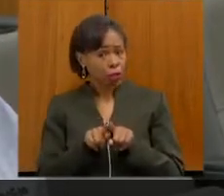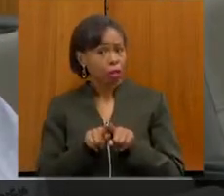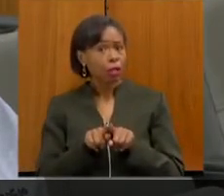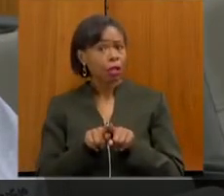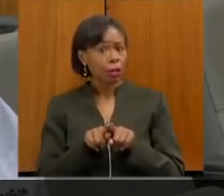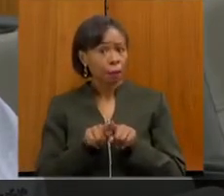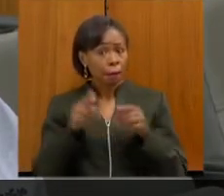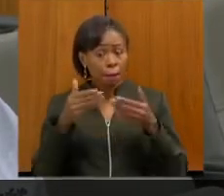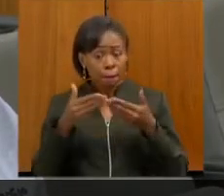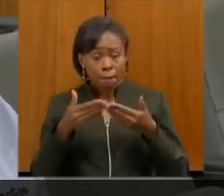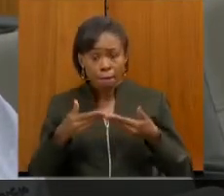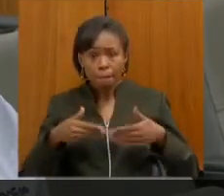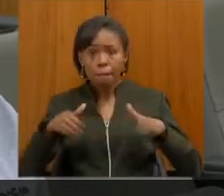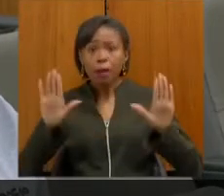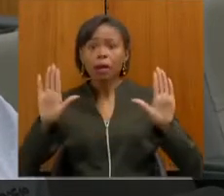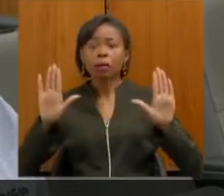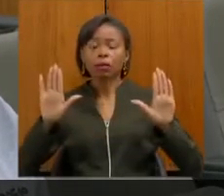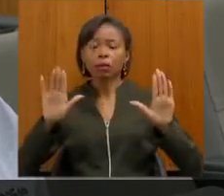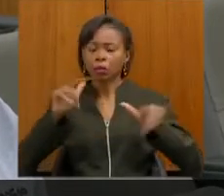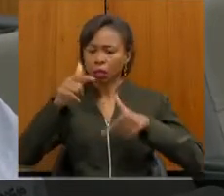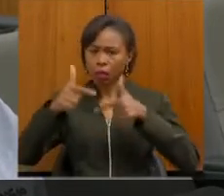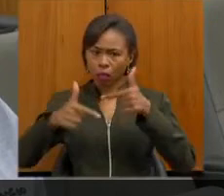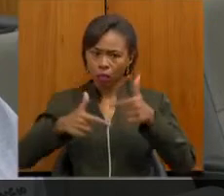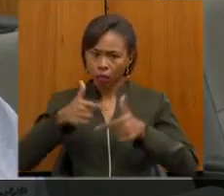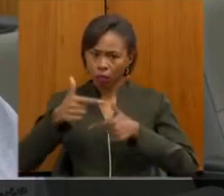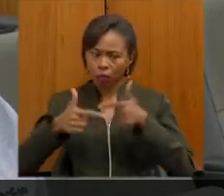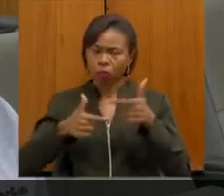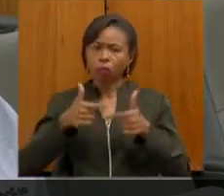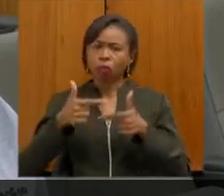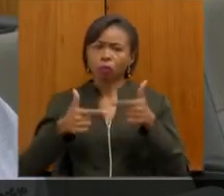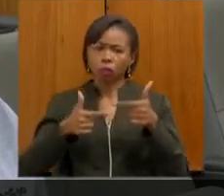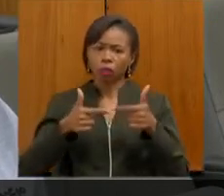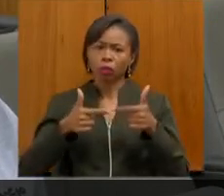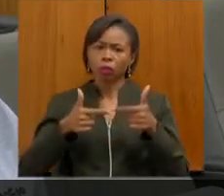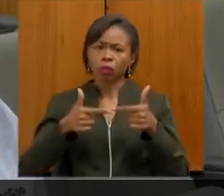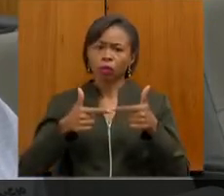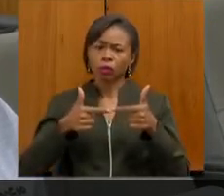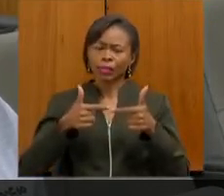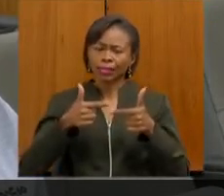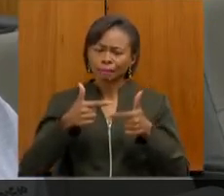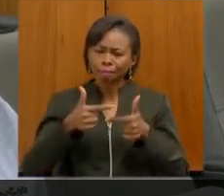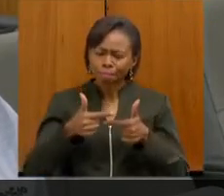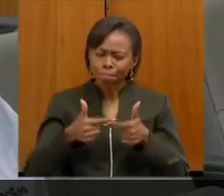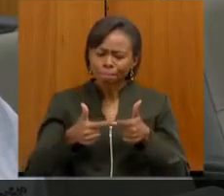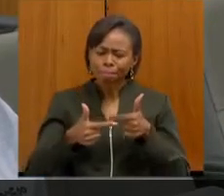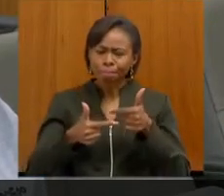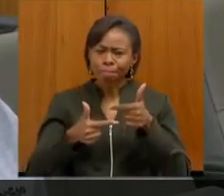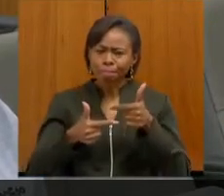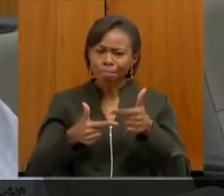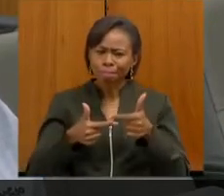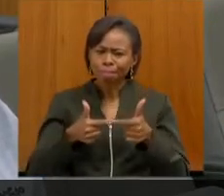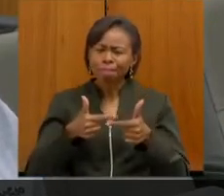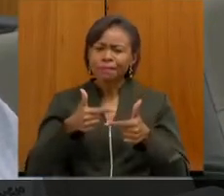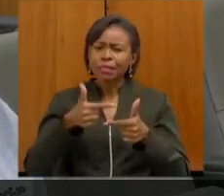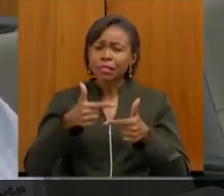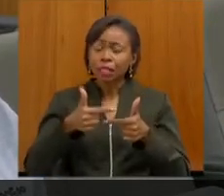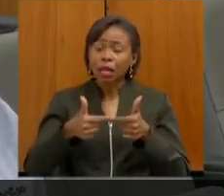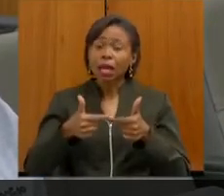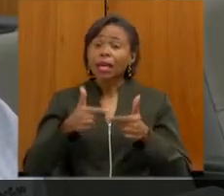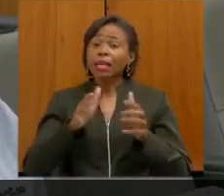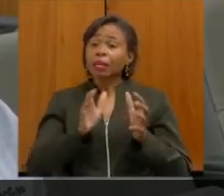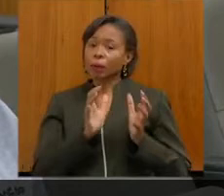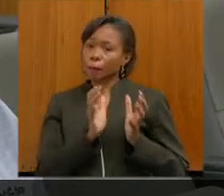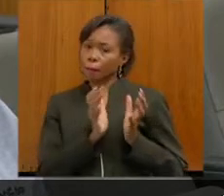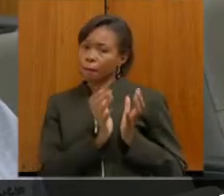público ainda este trabalho de formiguinha que as APAES no Brasil